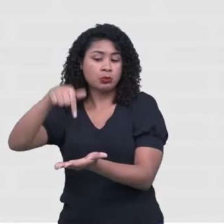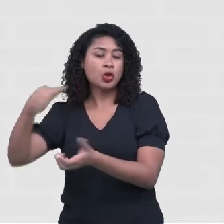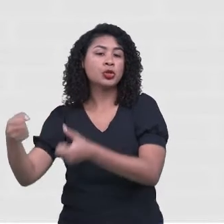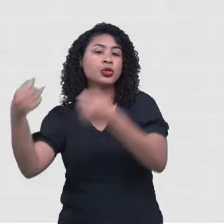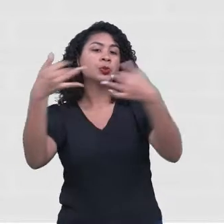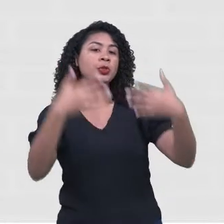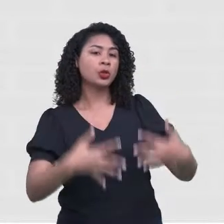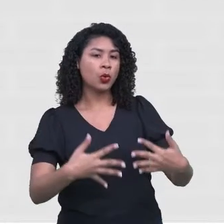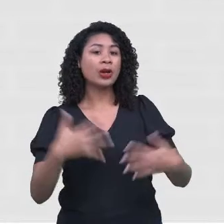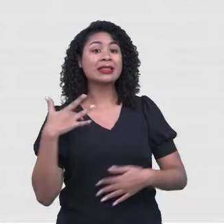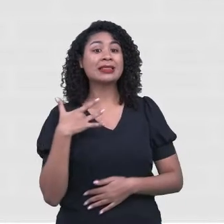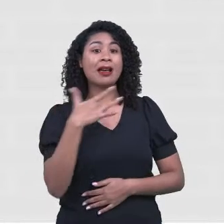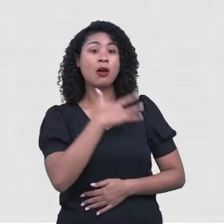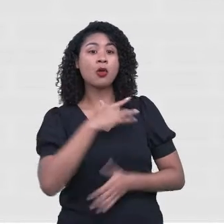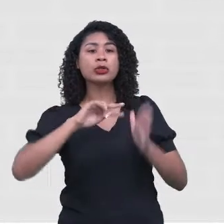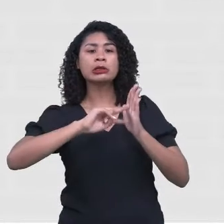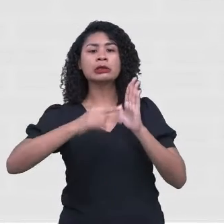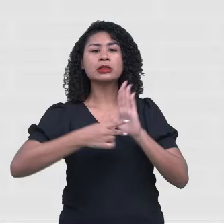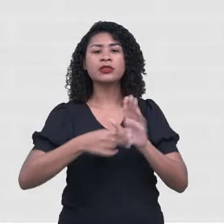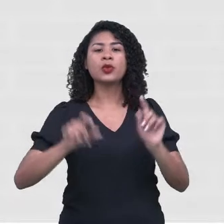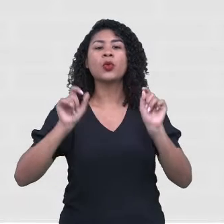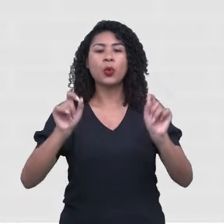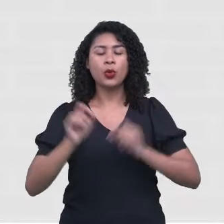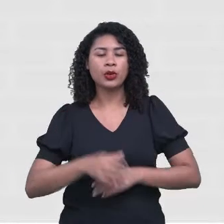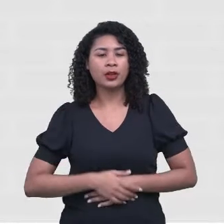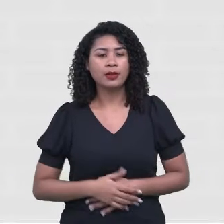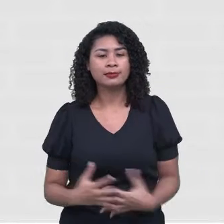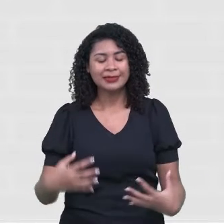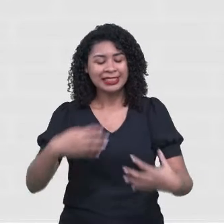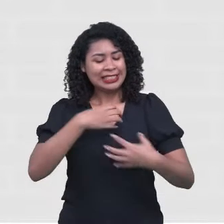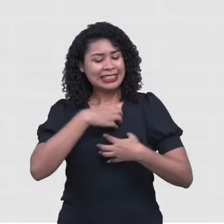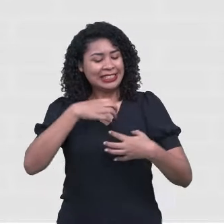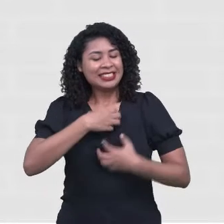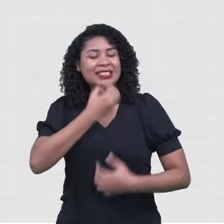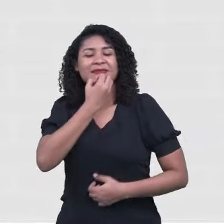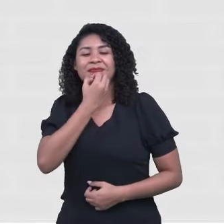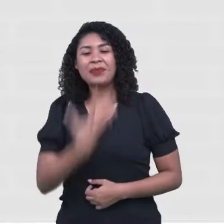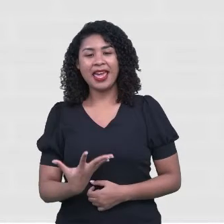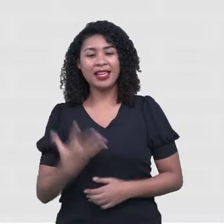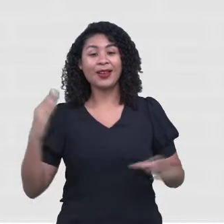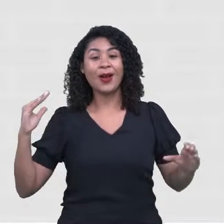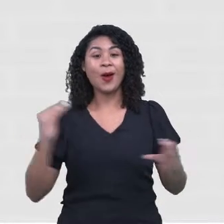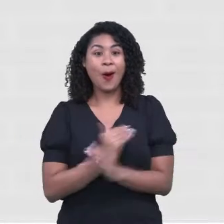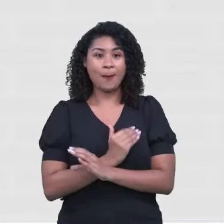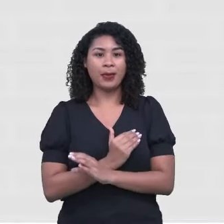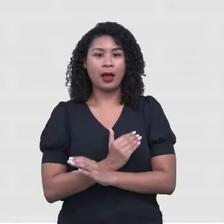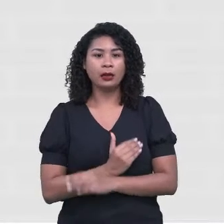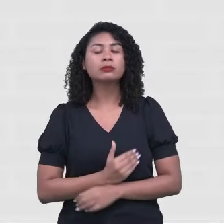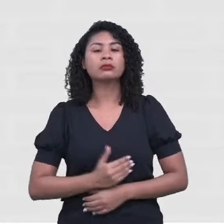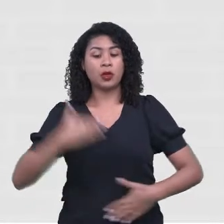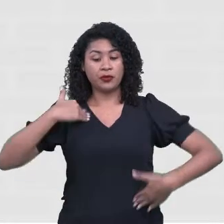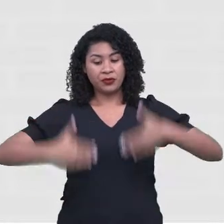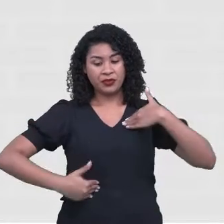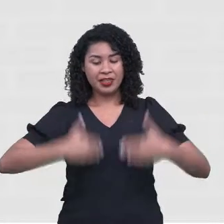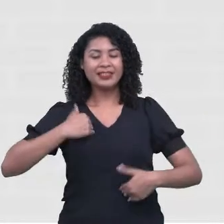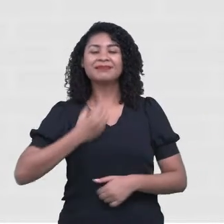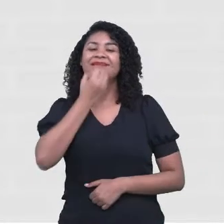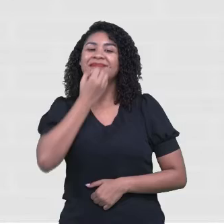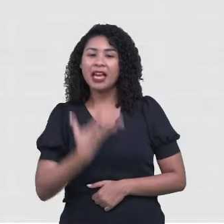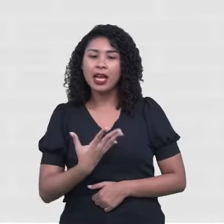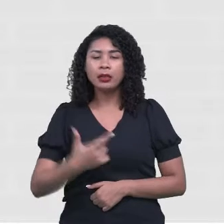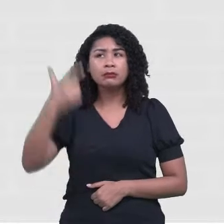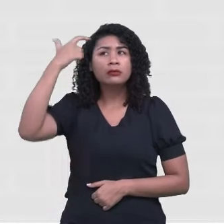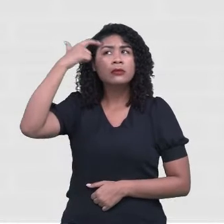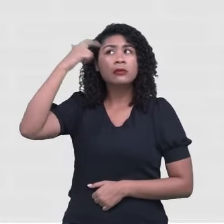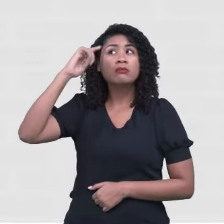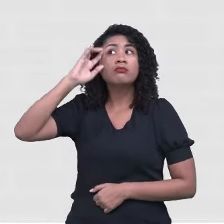a saúde como um estado de completo bem-estar. Física, mental e social. E